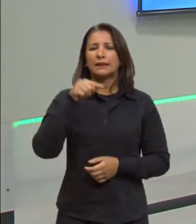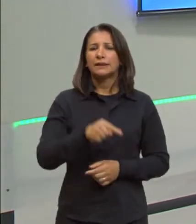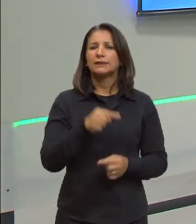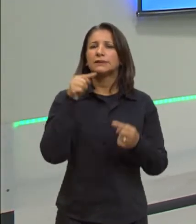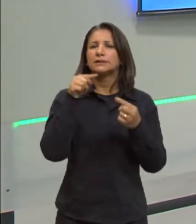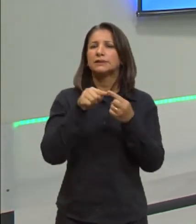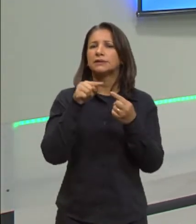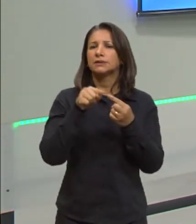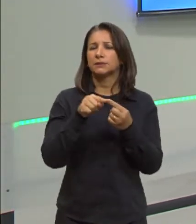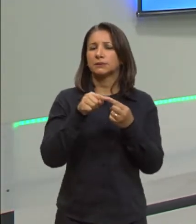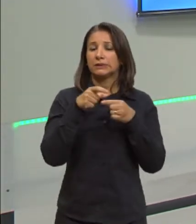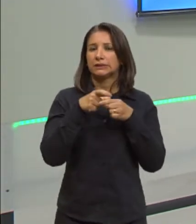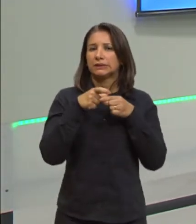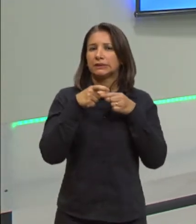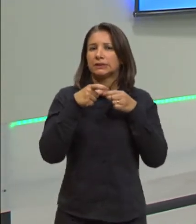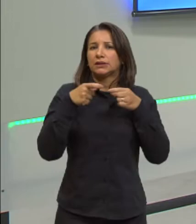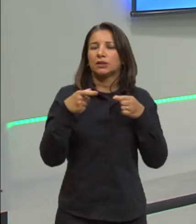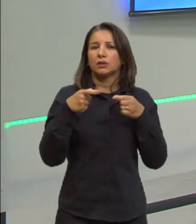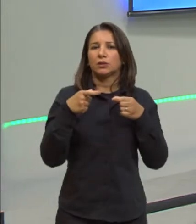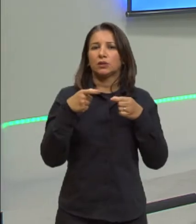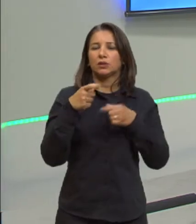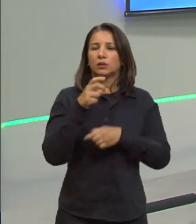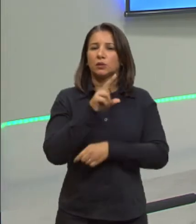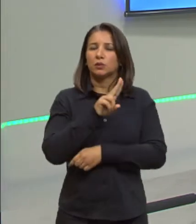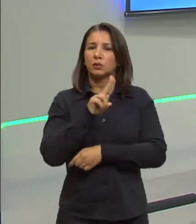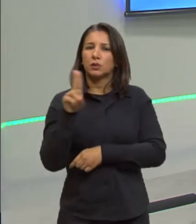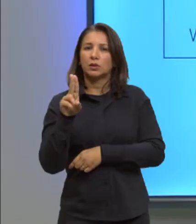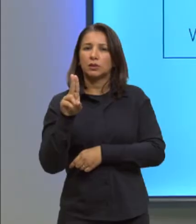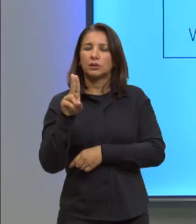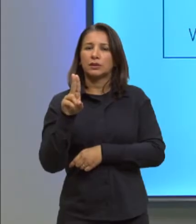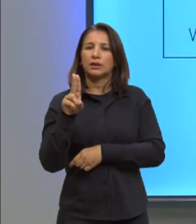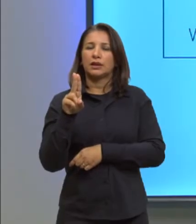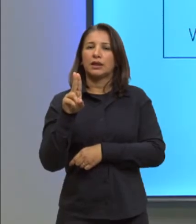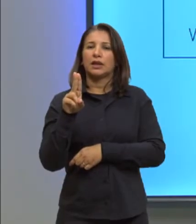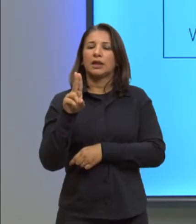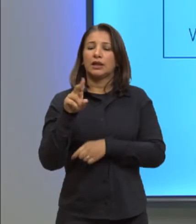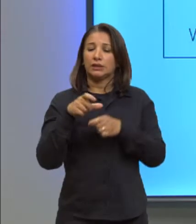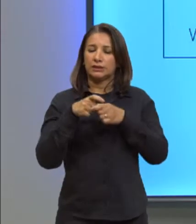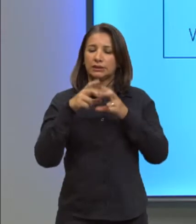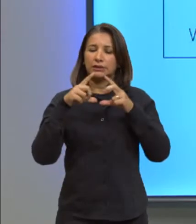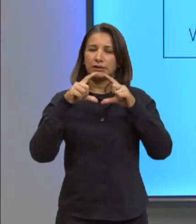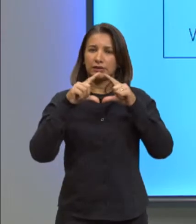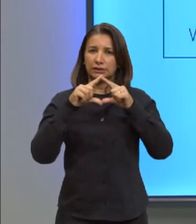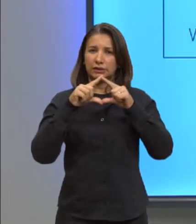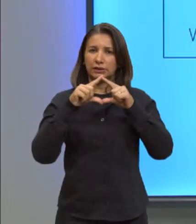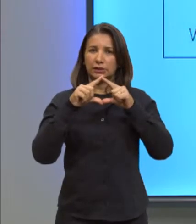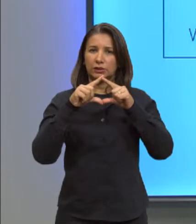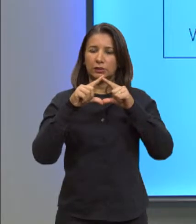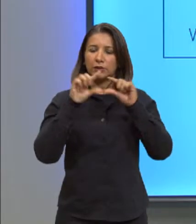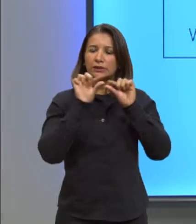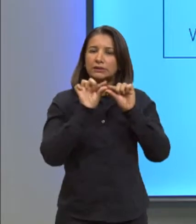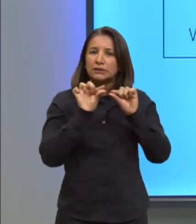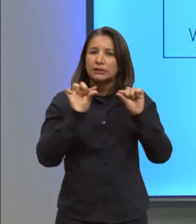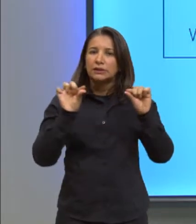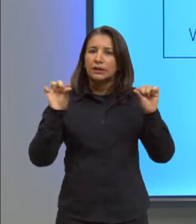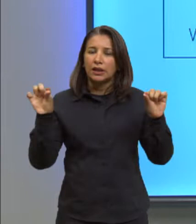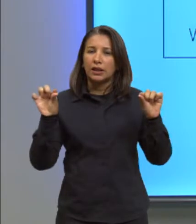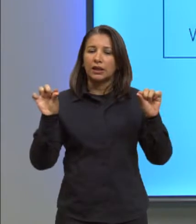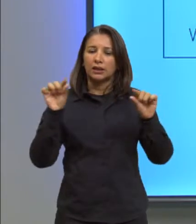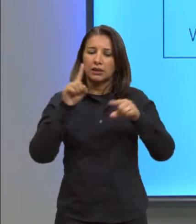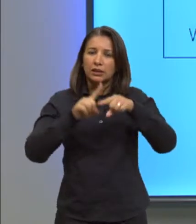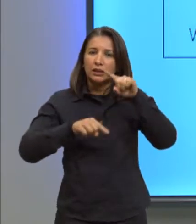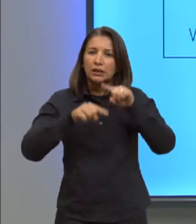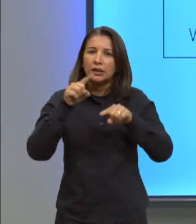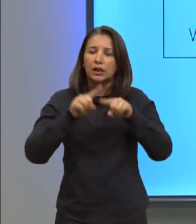dilatação a gente chama de dilatação linear. A dilatação linear acontece em objetos e materiais